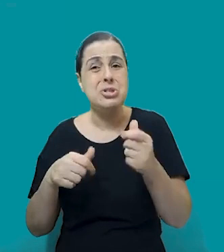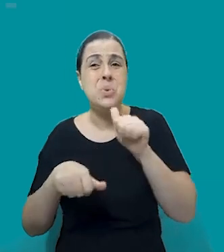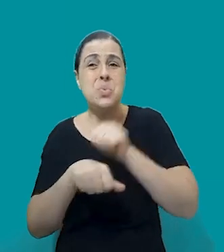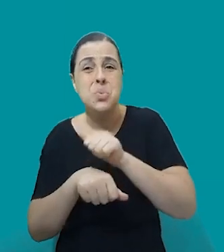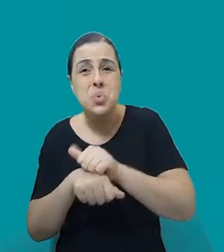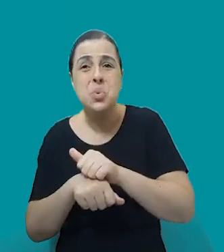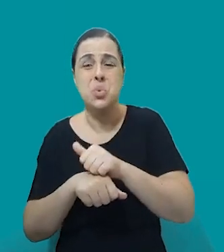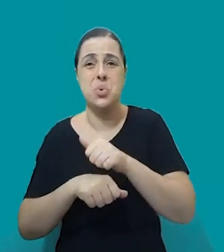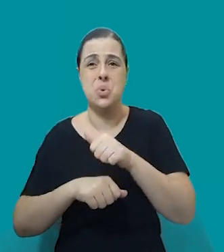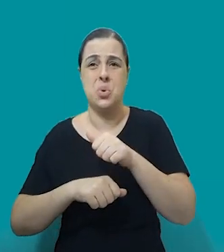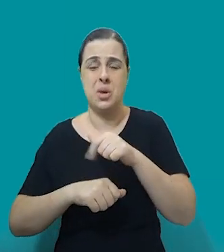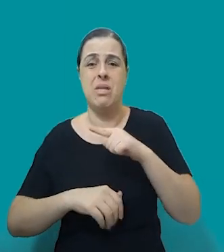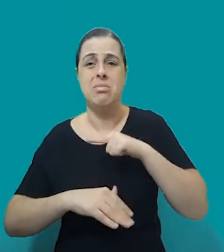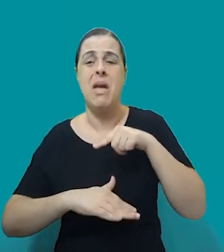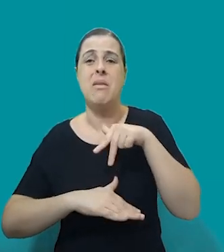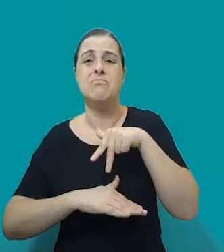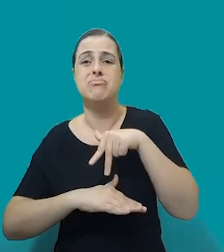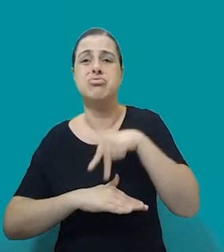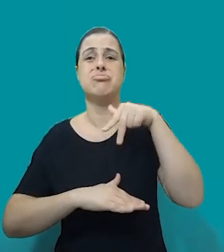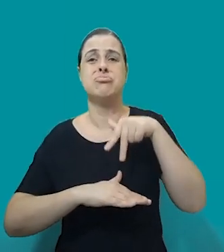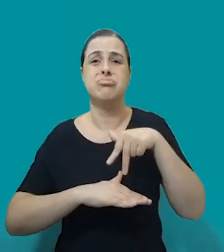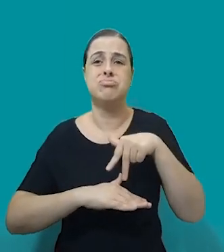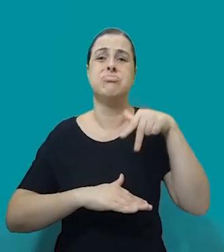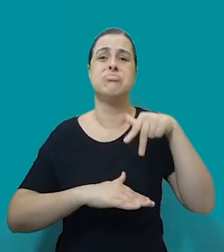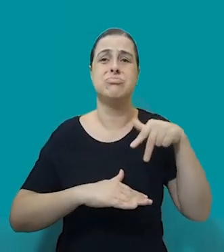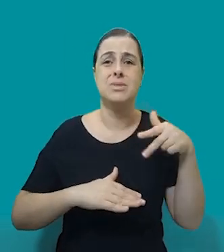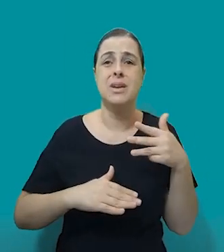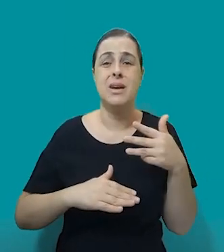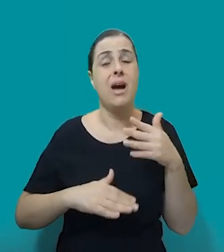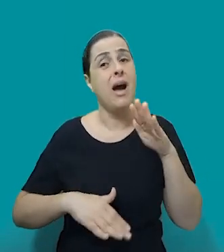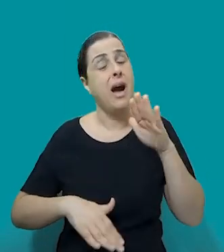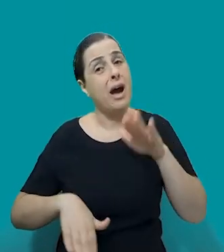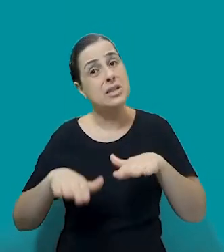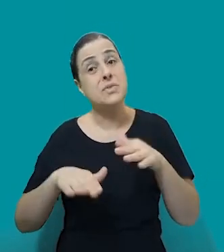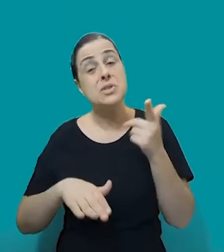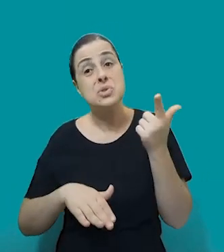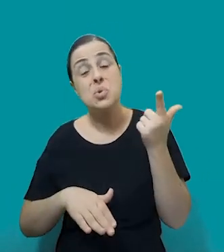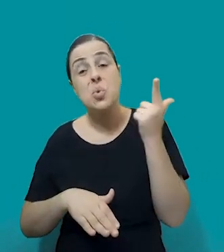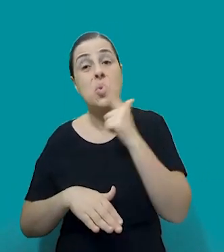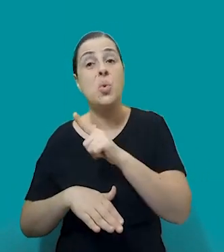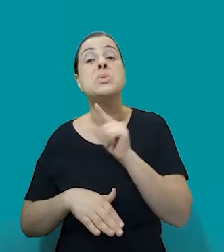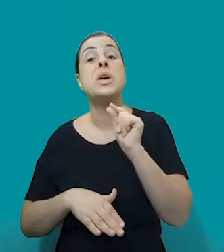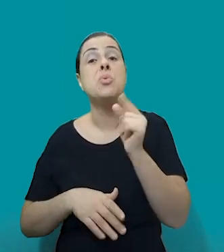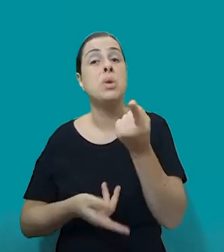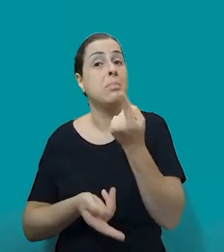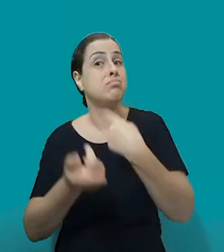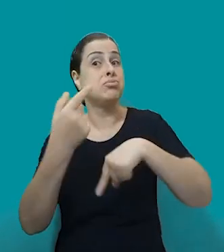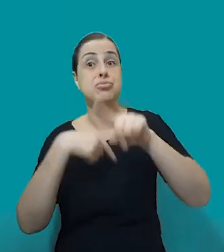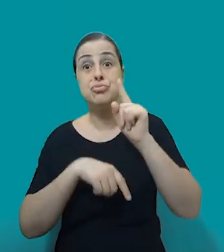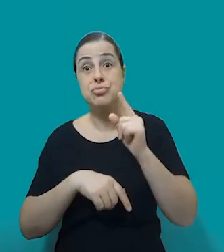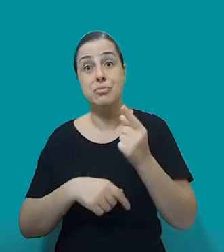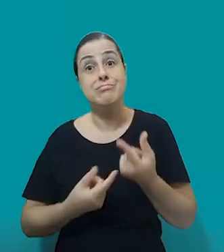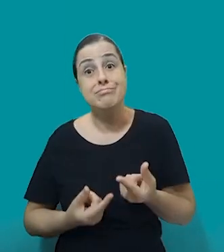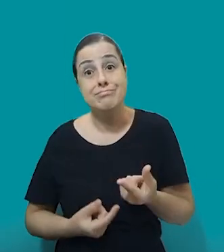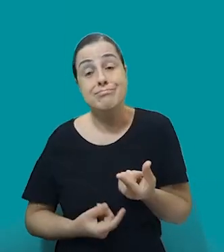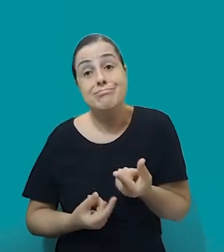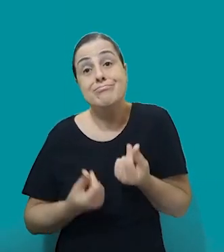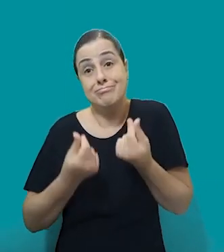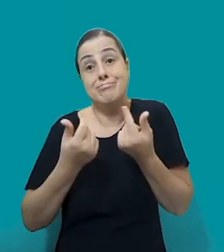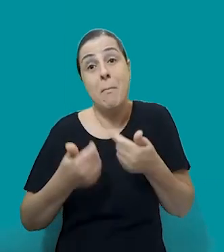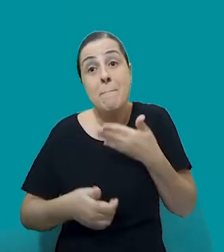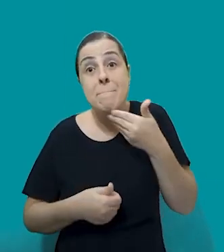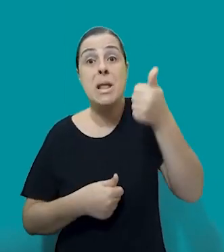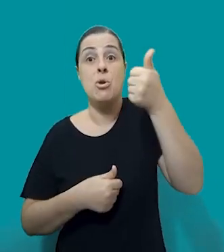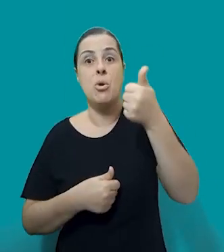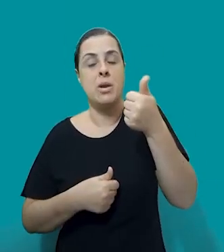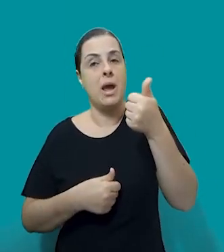pode fazer com que a família toda acenda financeiramente, né? Então, ela, por exemplo, ter uma Olimpíada, ter um patrocínio